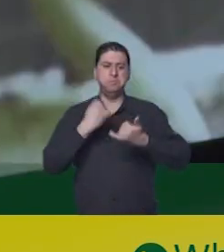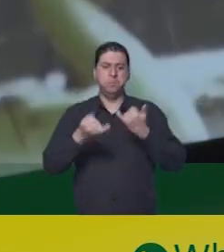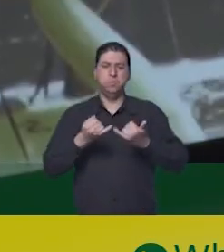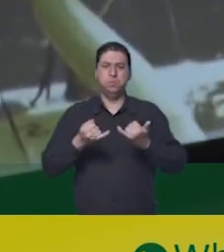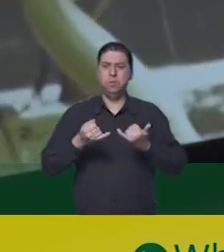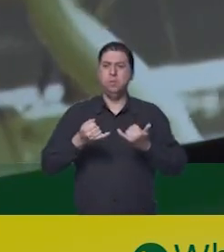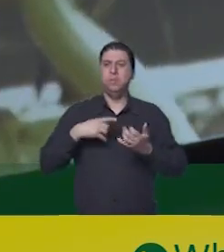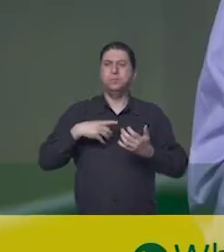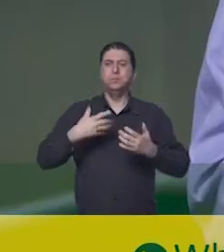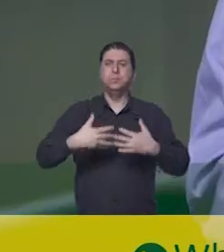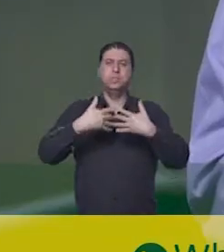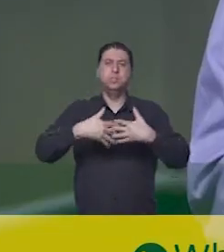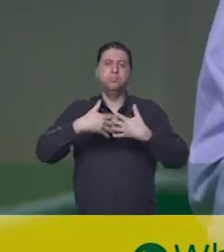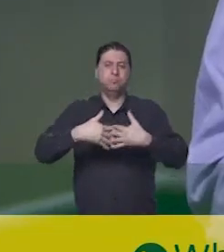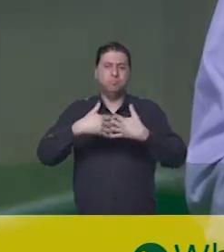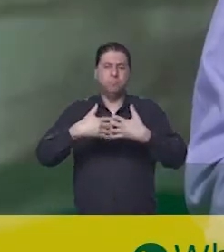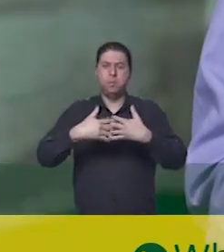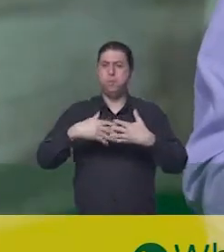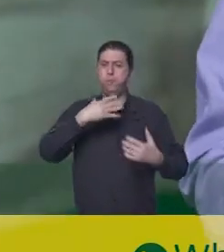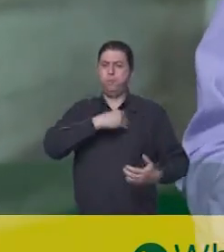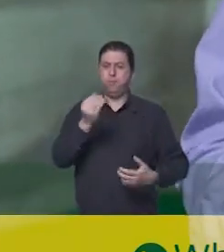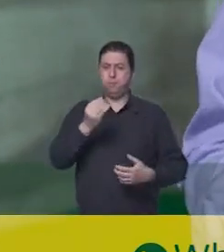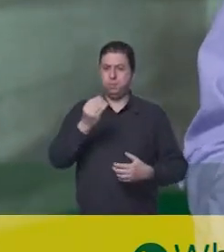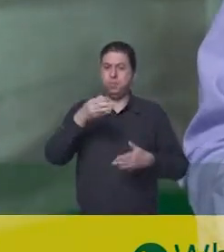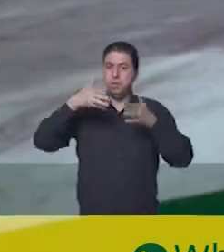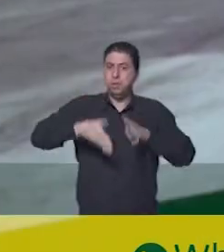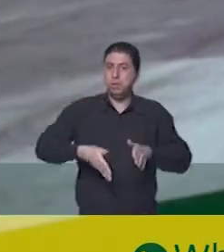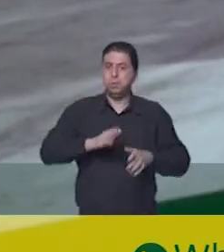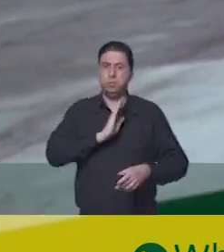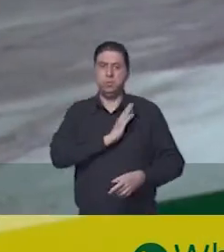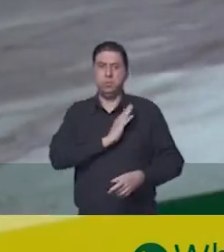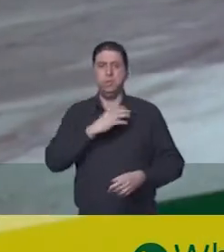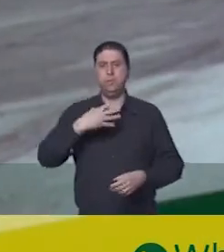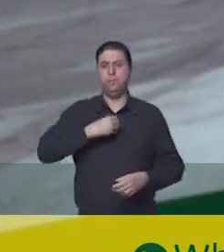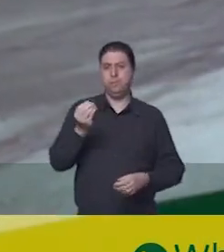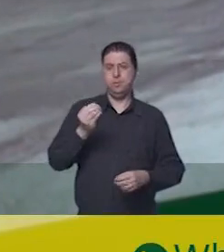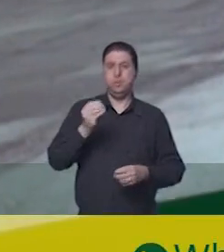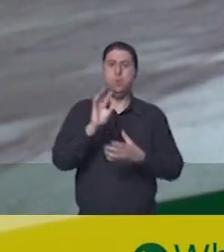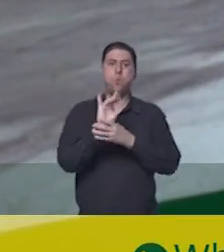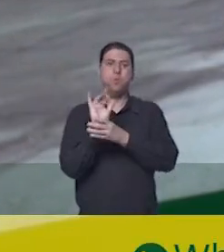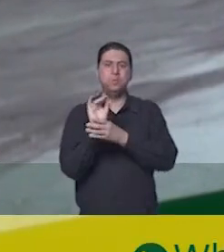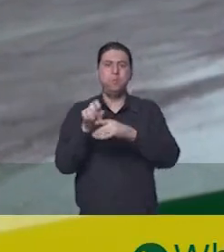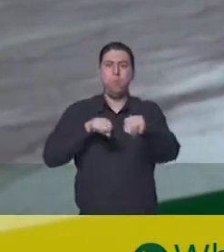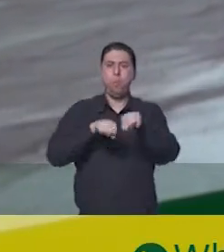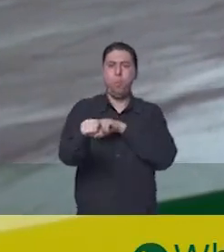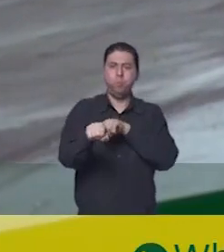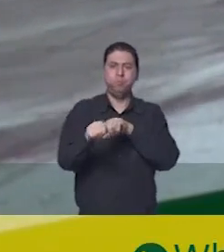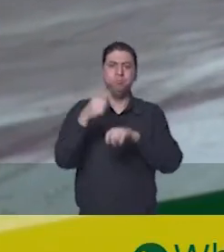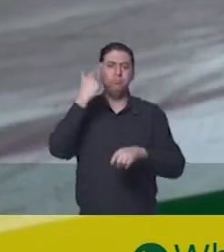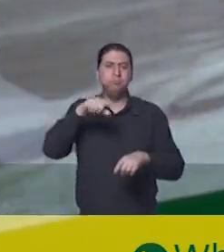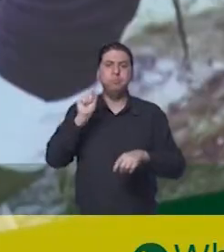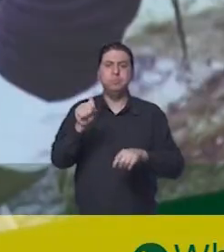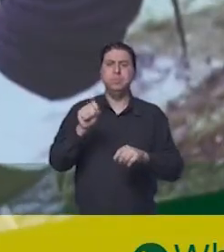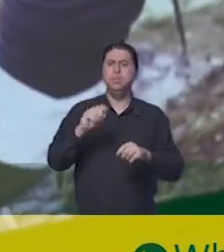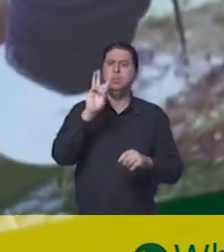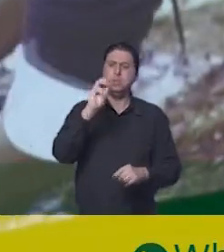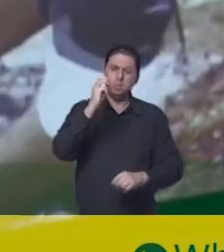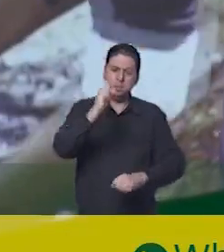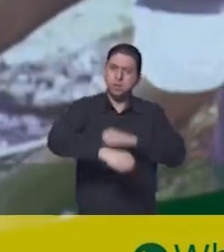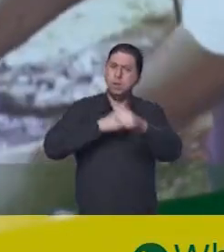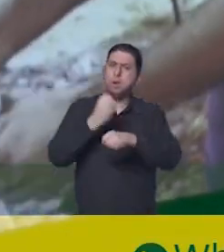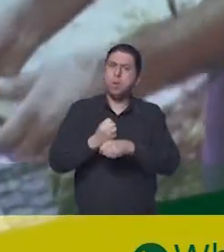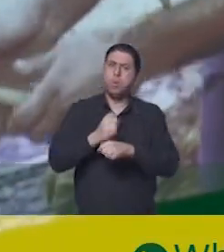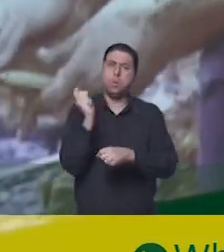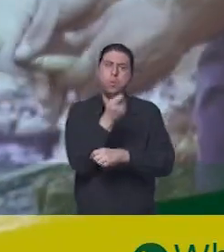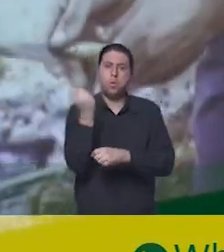brincando na redenção. Meu filho é natural de Bagé. Minha filha formou-se em Direito na URGS. Passei 30 anos da minha